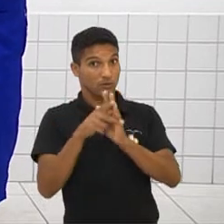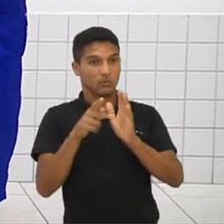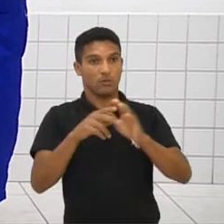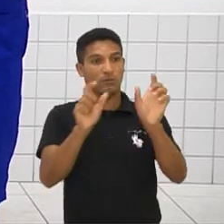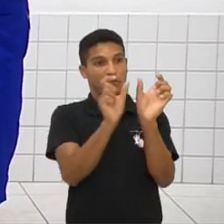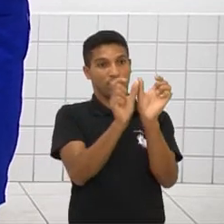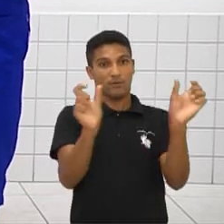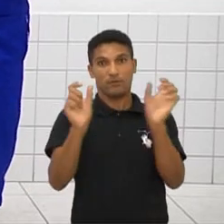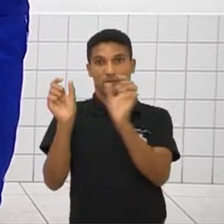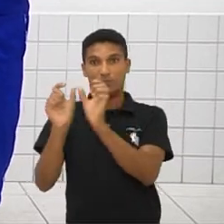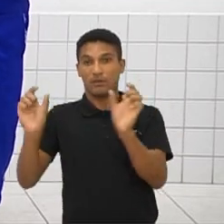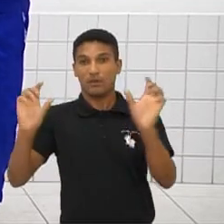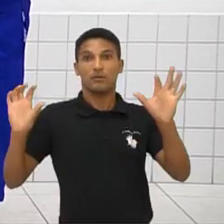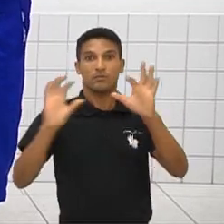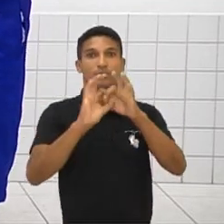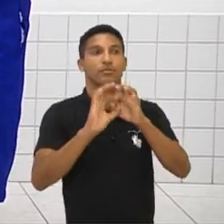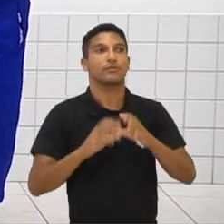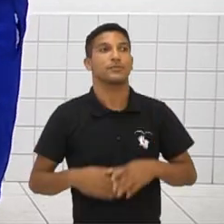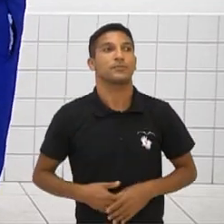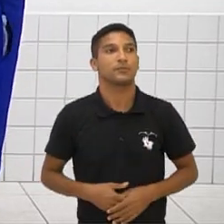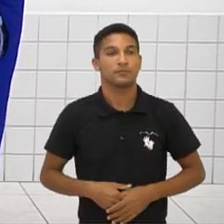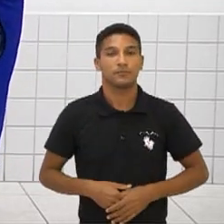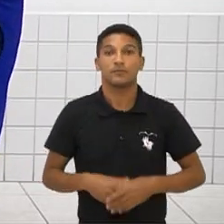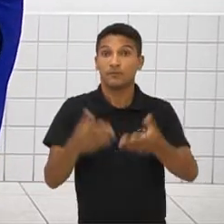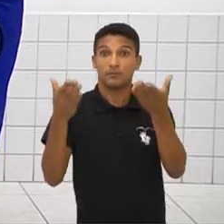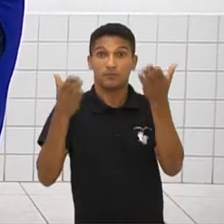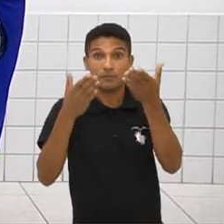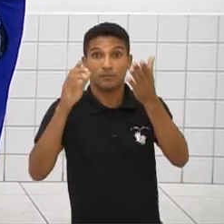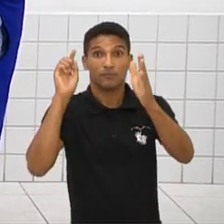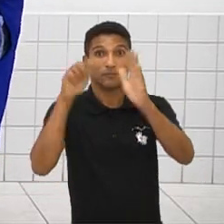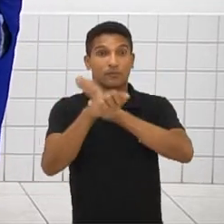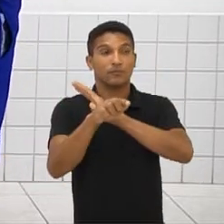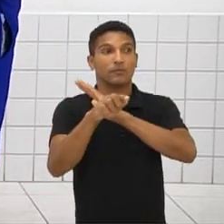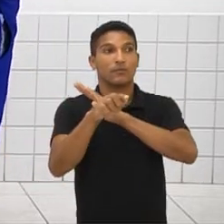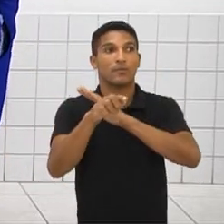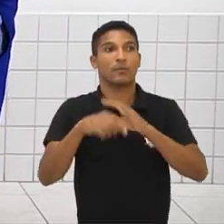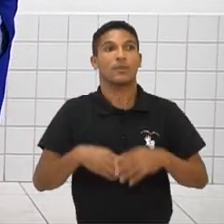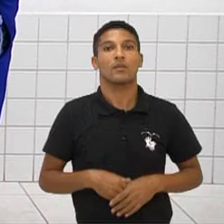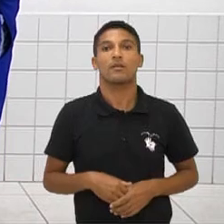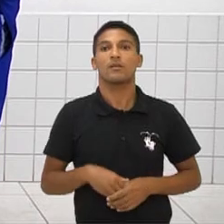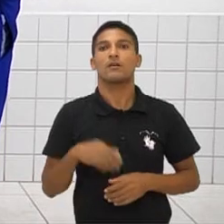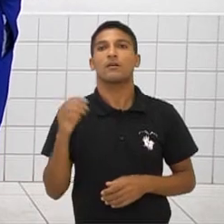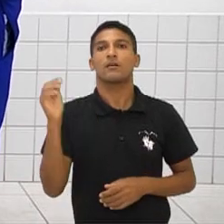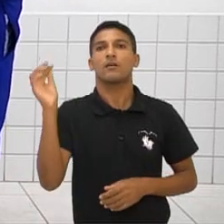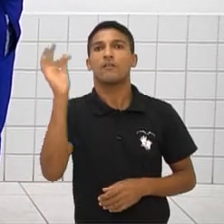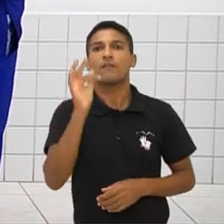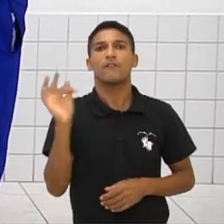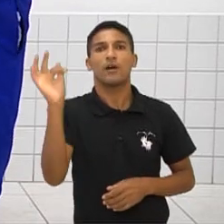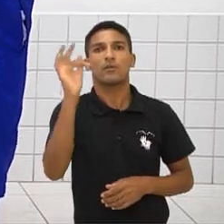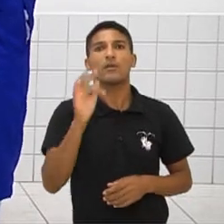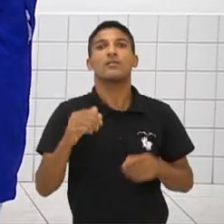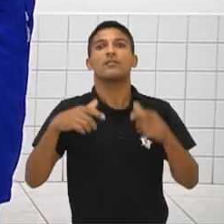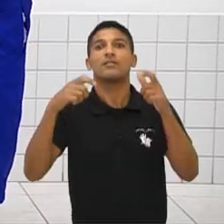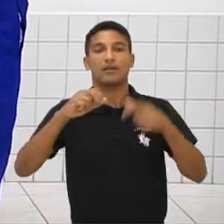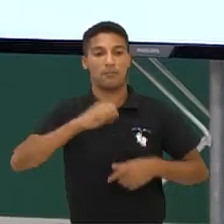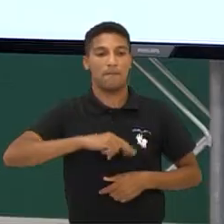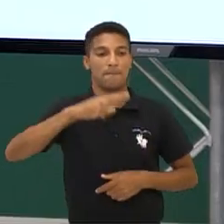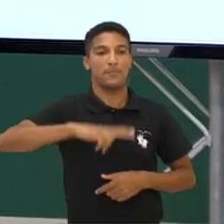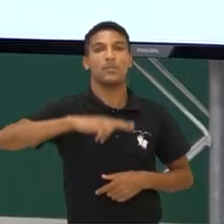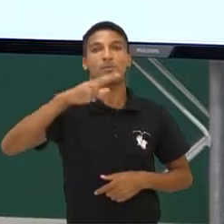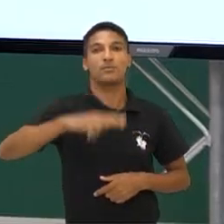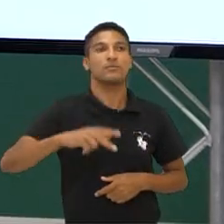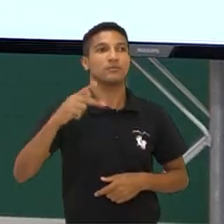Quiz número 4 de uma universidade da onde, teacher? Universidade Federal de Portugal. Ela é de Portugal. Ela é de